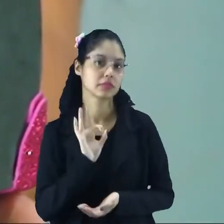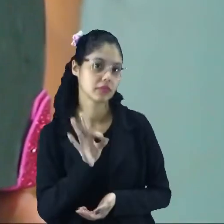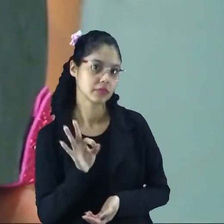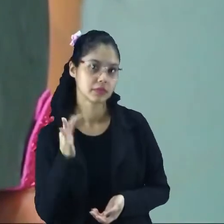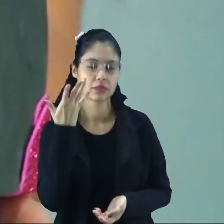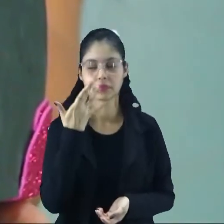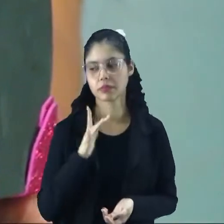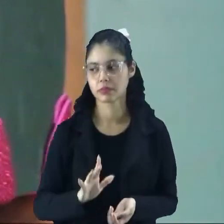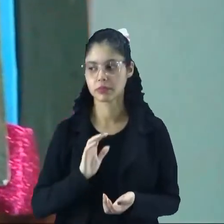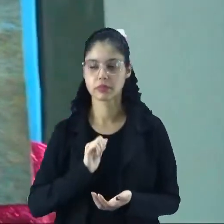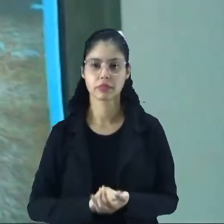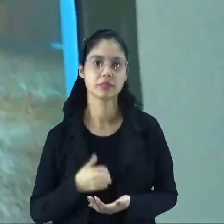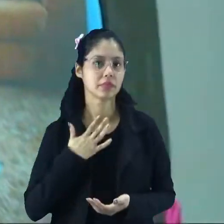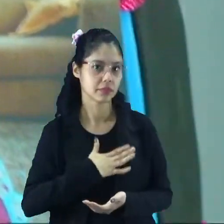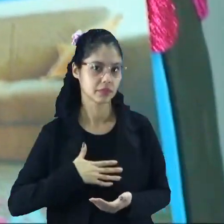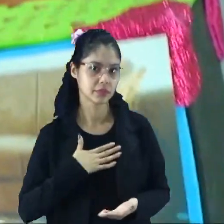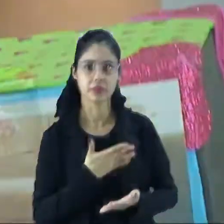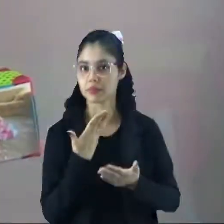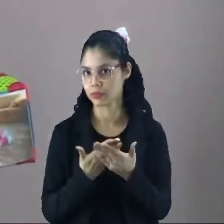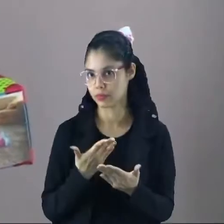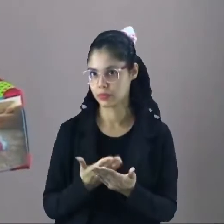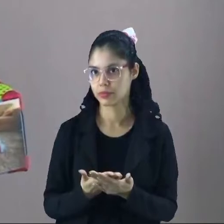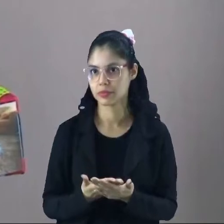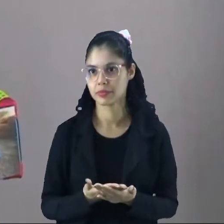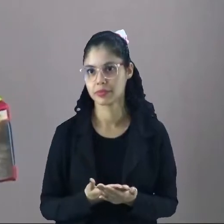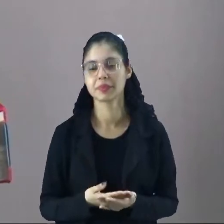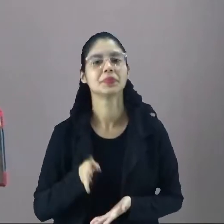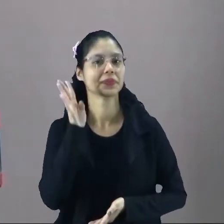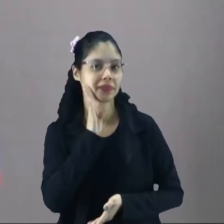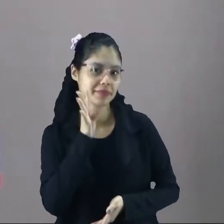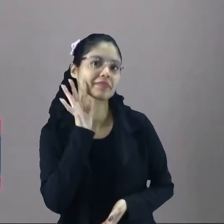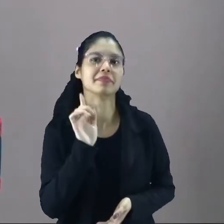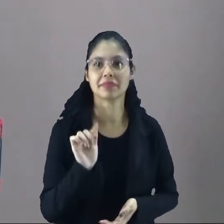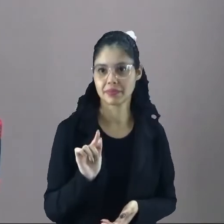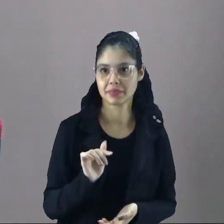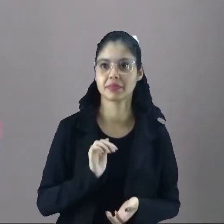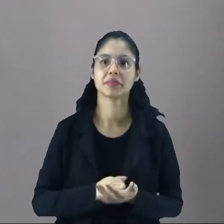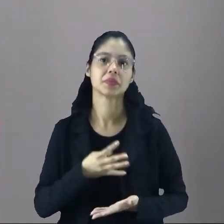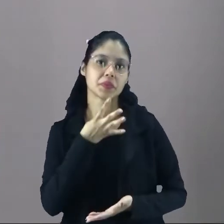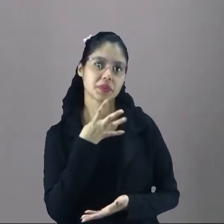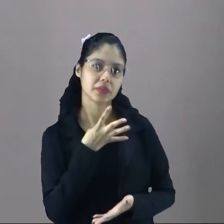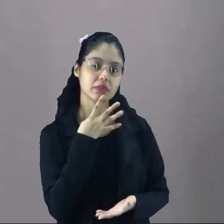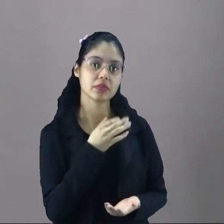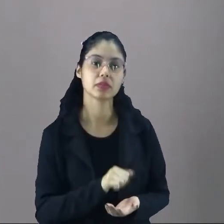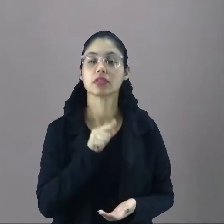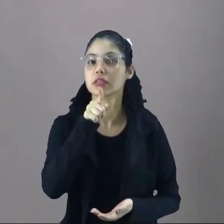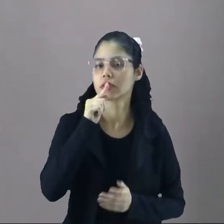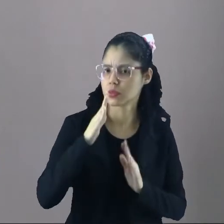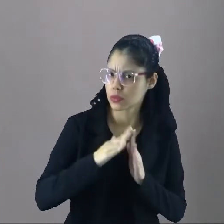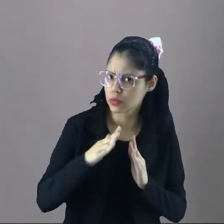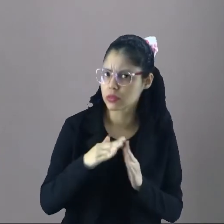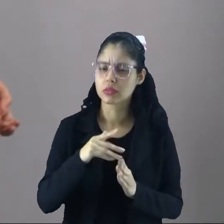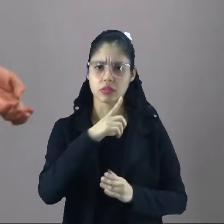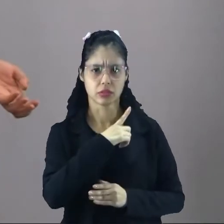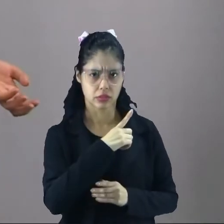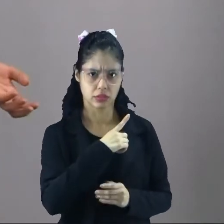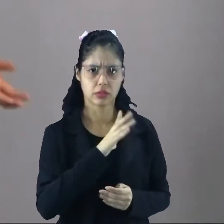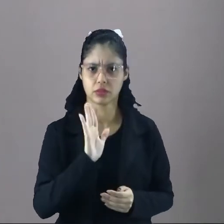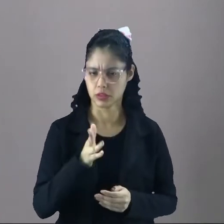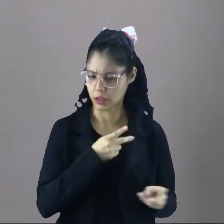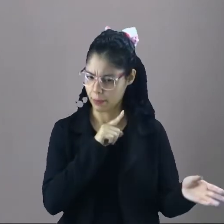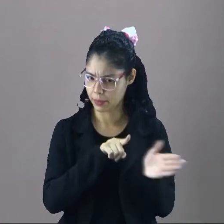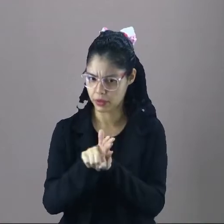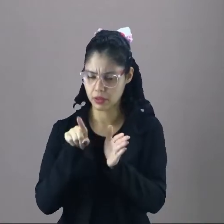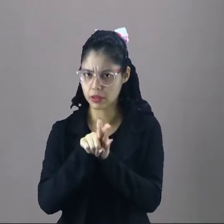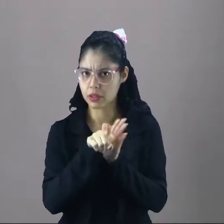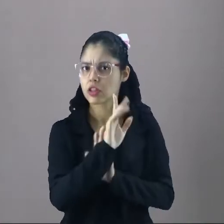Certo, crianças? As crianças gostaram da nossa aula, muito legal conhecer. E aí na sua casa, você, né, já